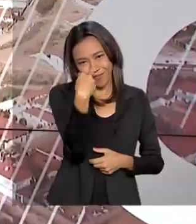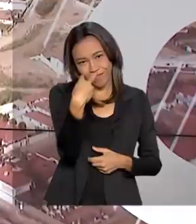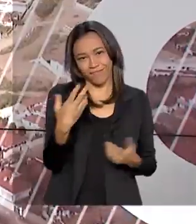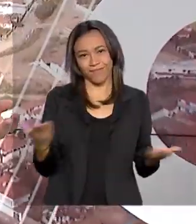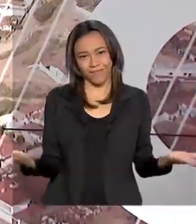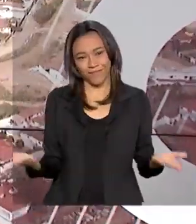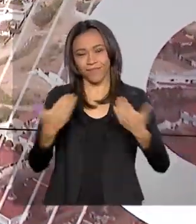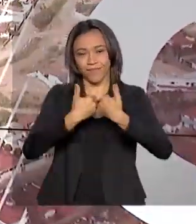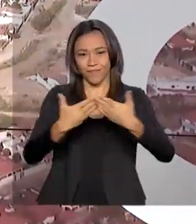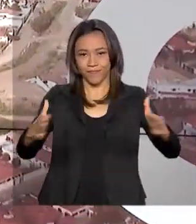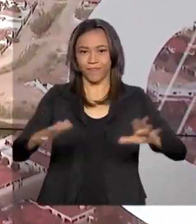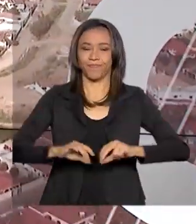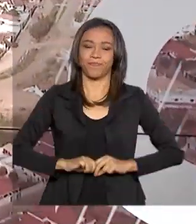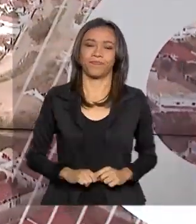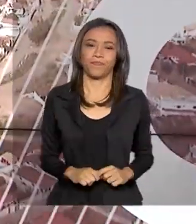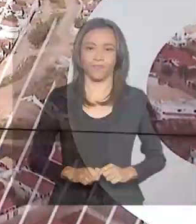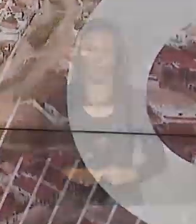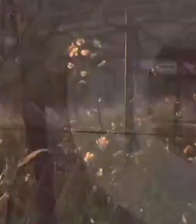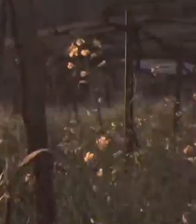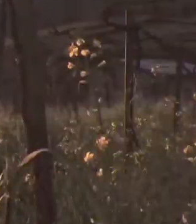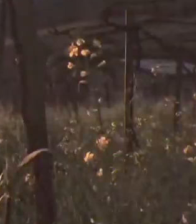Brasil em dia já está no ar.